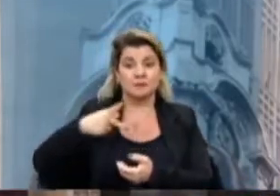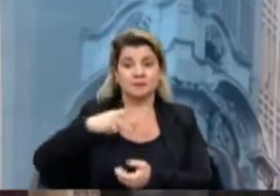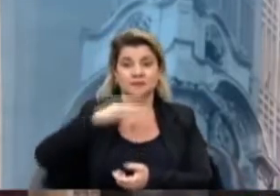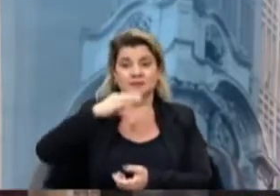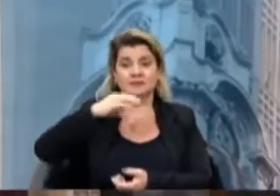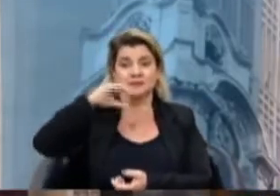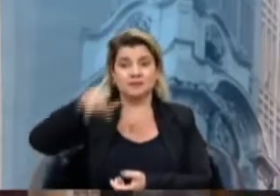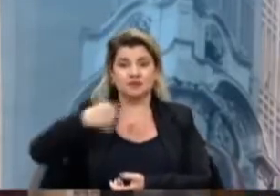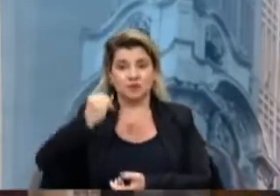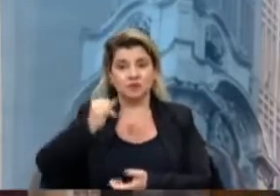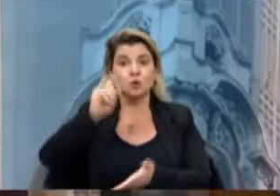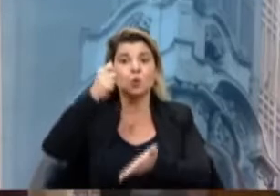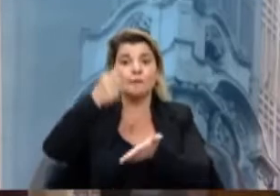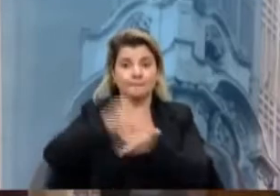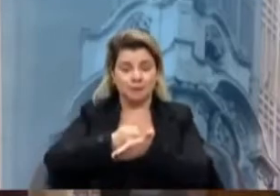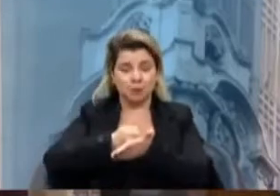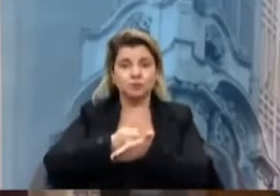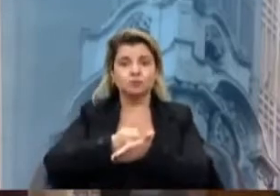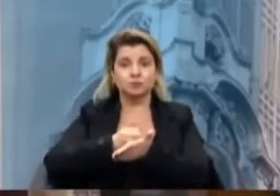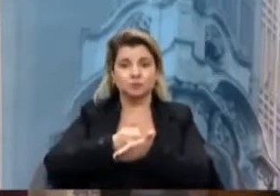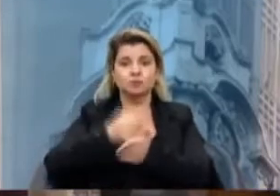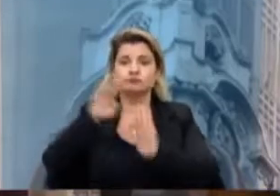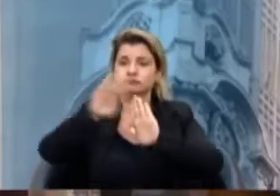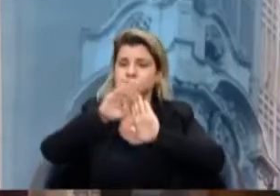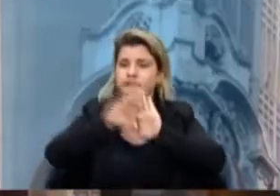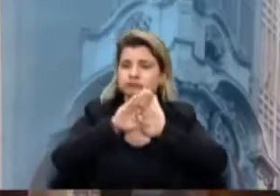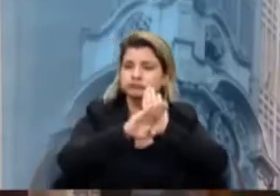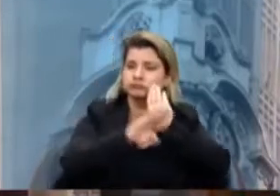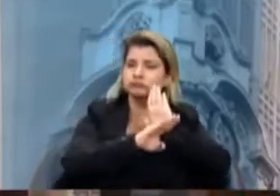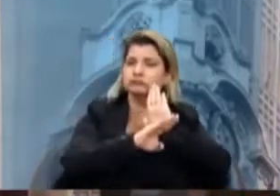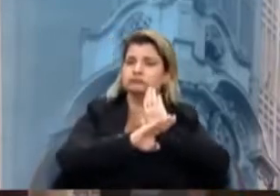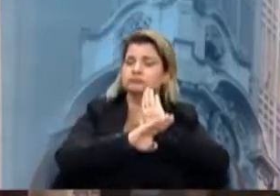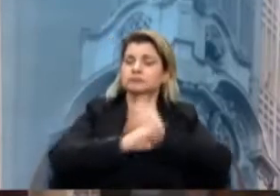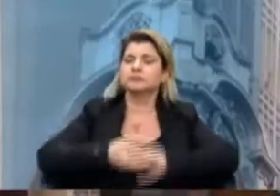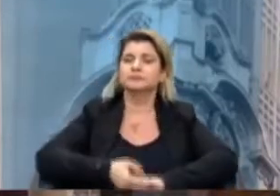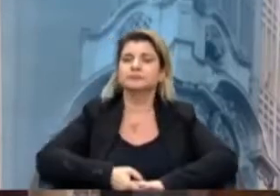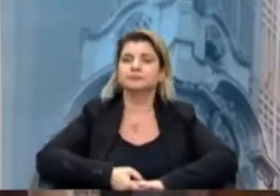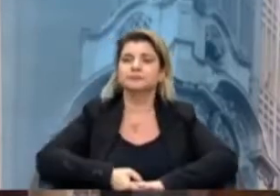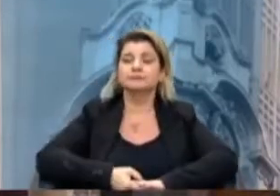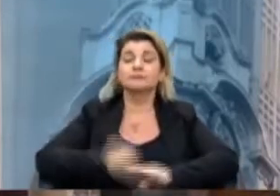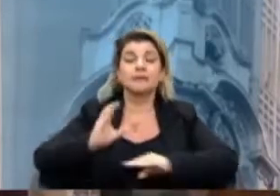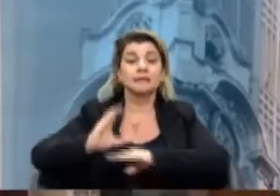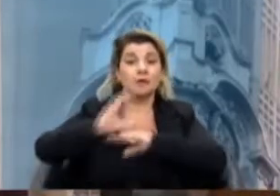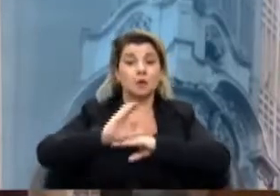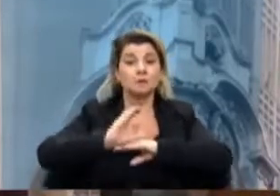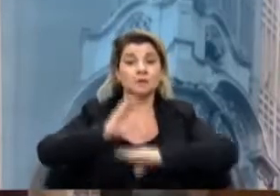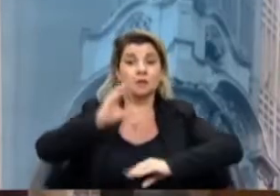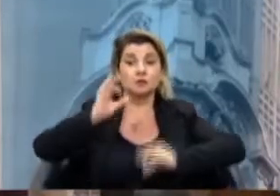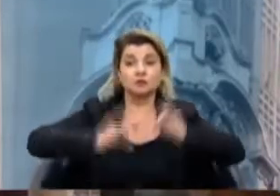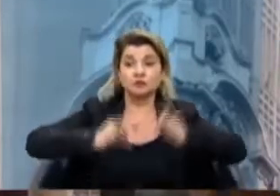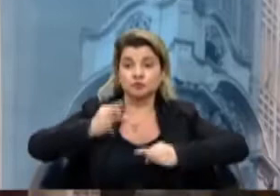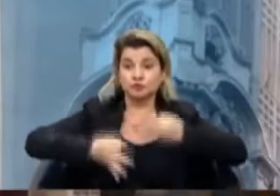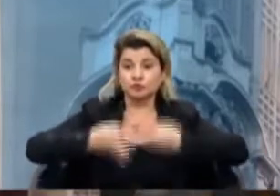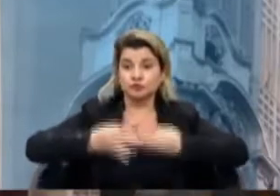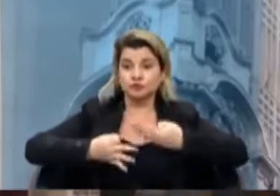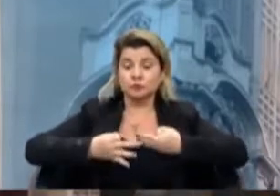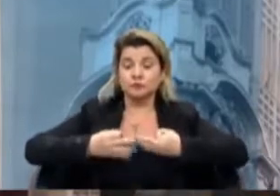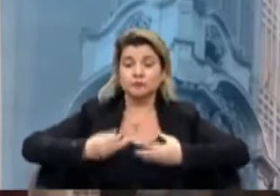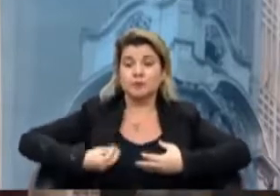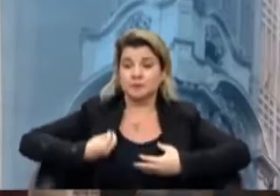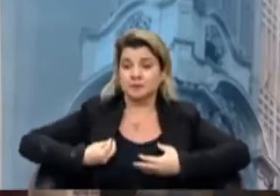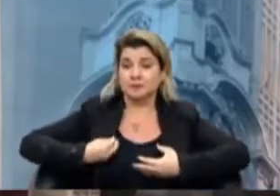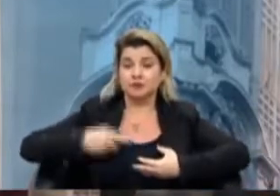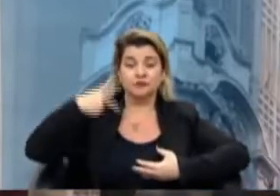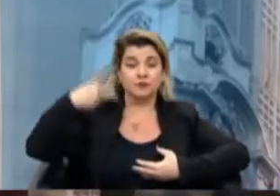rigorosamente o regimento. Cumpriu rigorosamente o regimento. E na Comissão de Constituição e Justiça estão presentes o vereador Ruas,